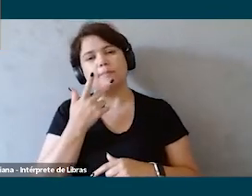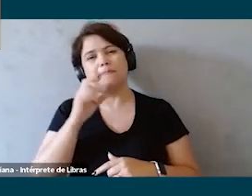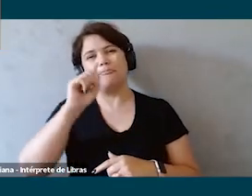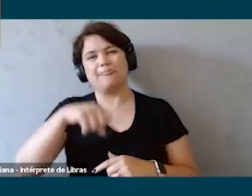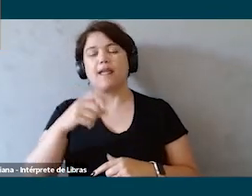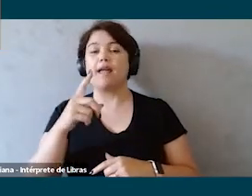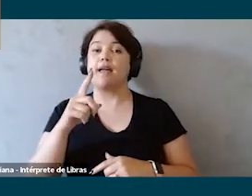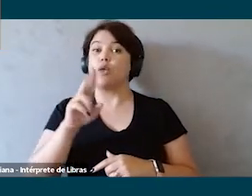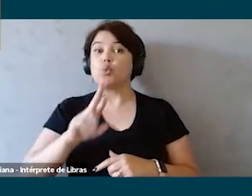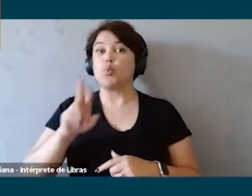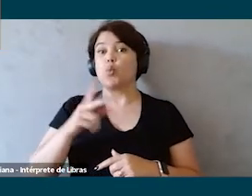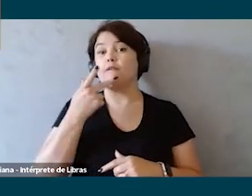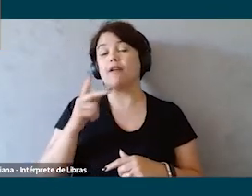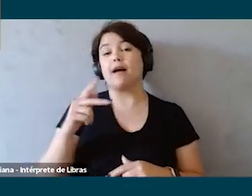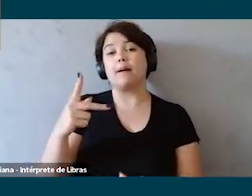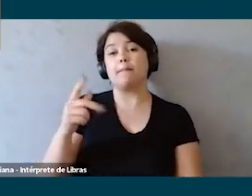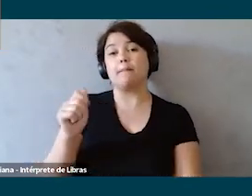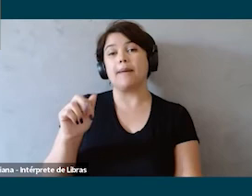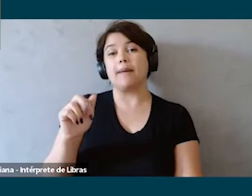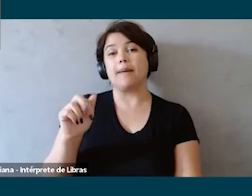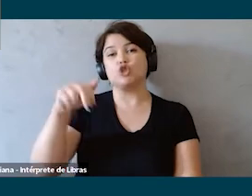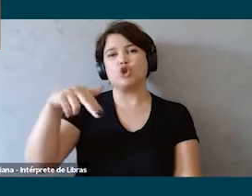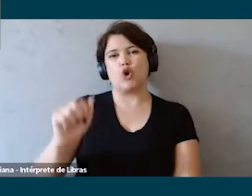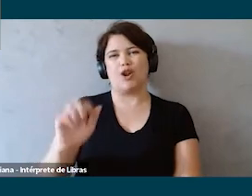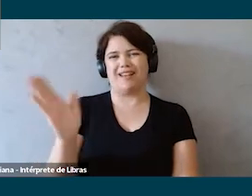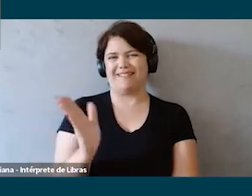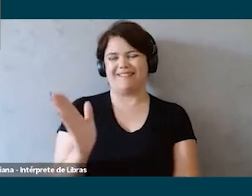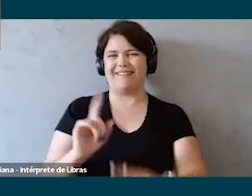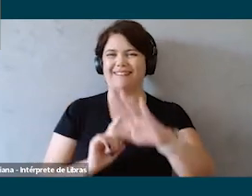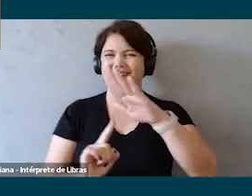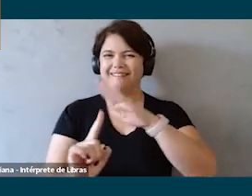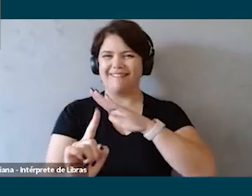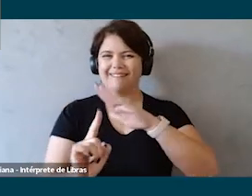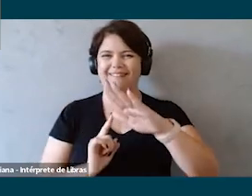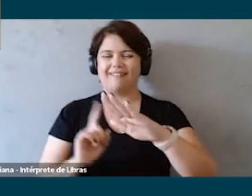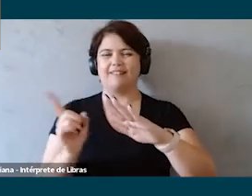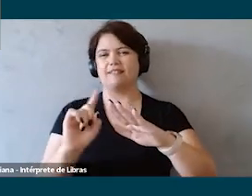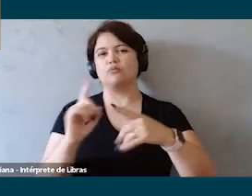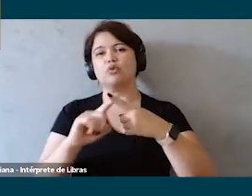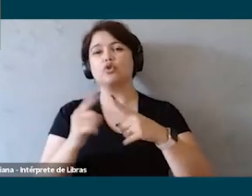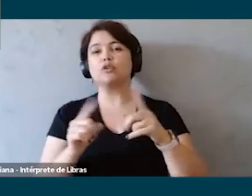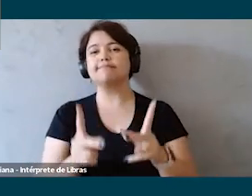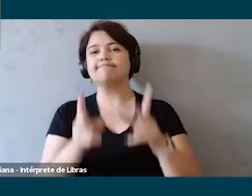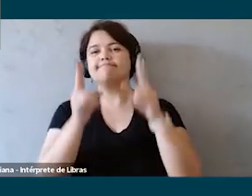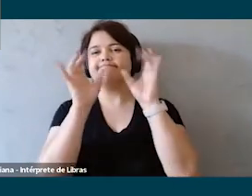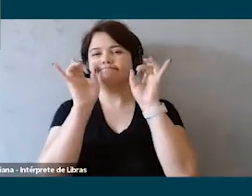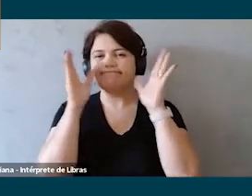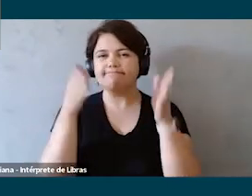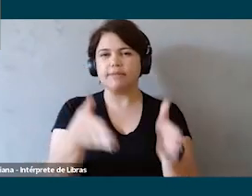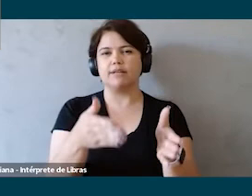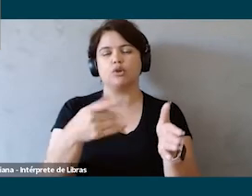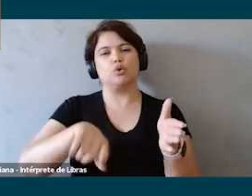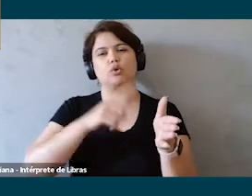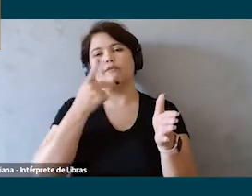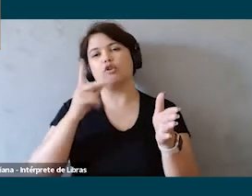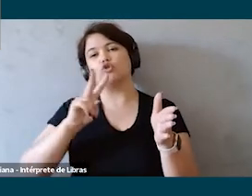são personas só que a gente não está querendo chamar de personas nesse momento porque a gente acabou fazendo um recorte muito específico